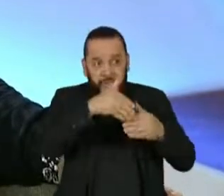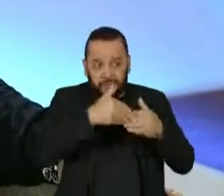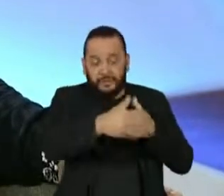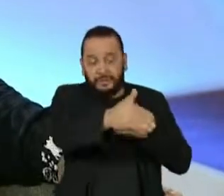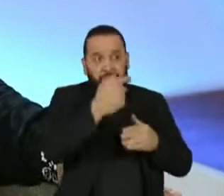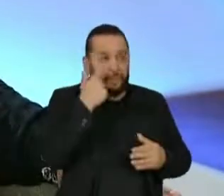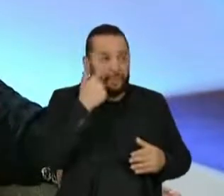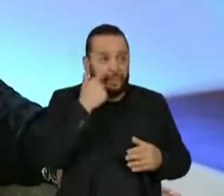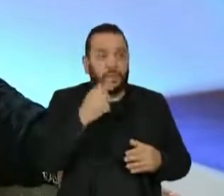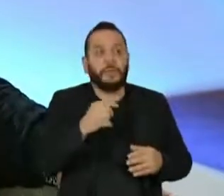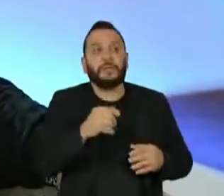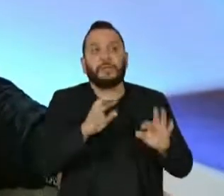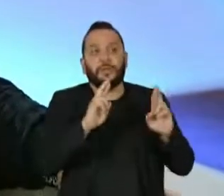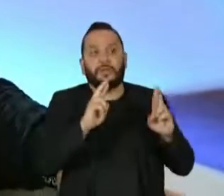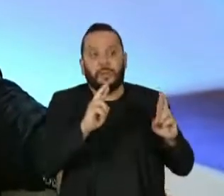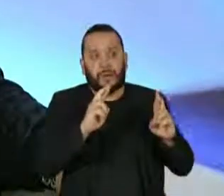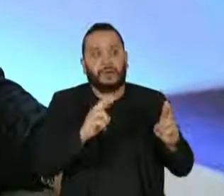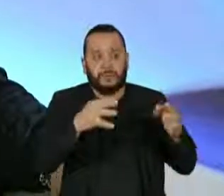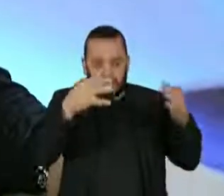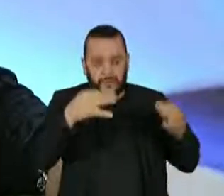essa é uma estratégia fundamental que dê certo.